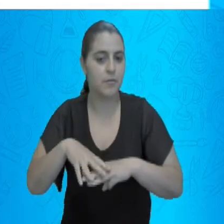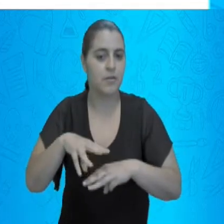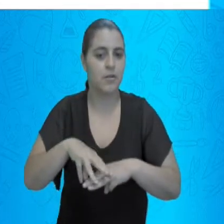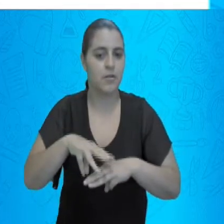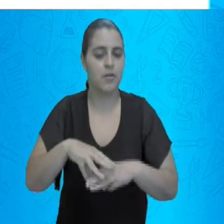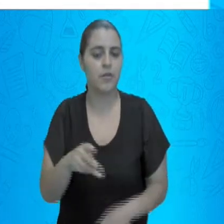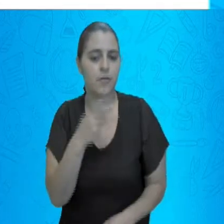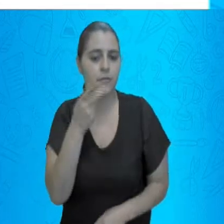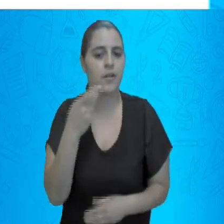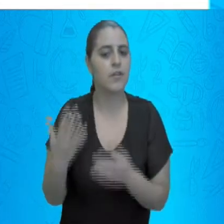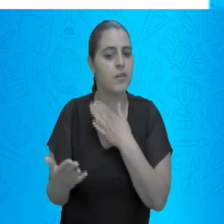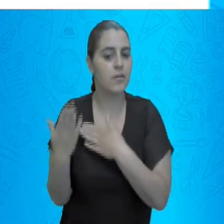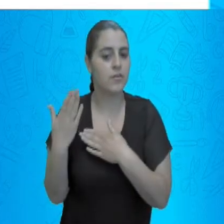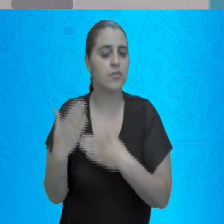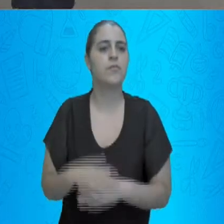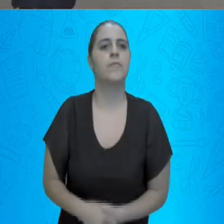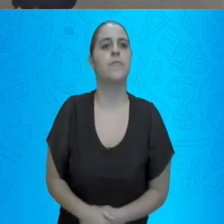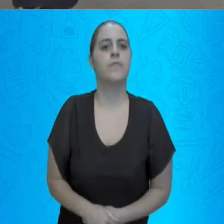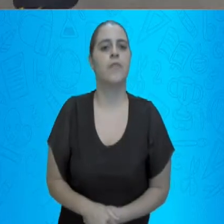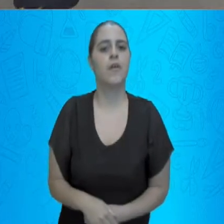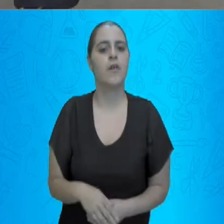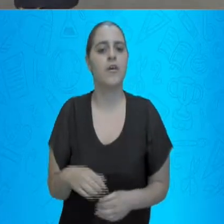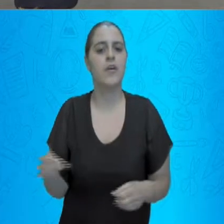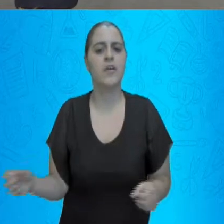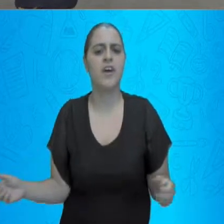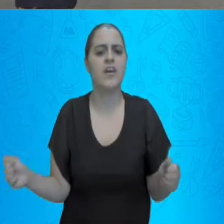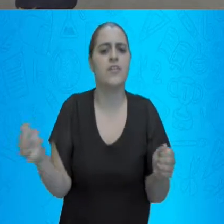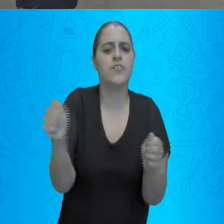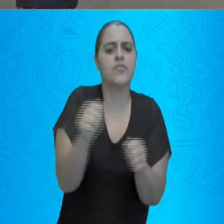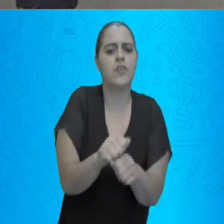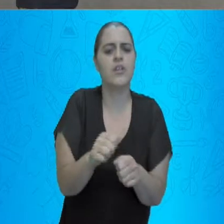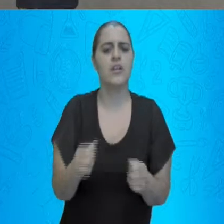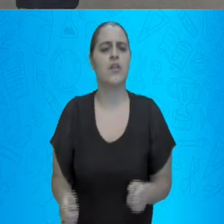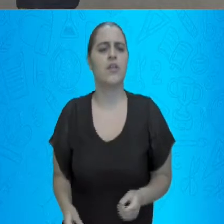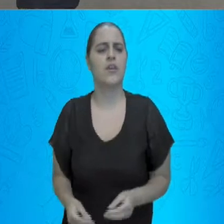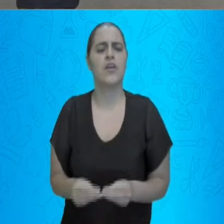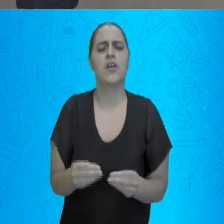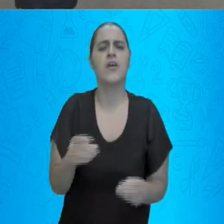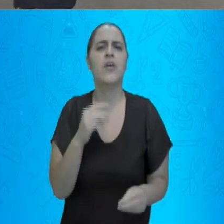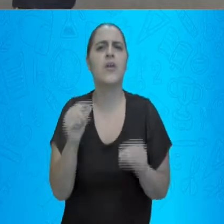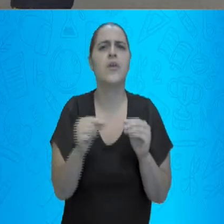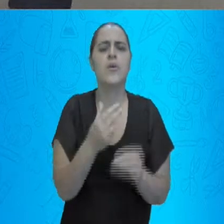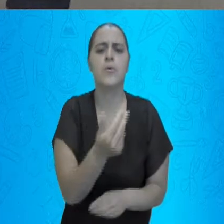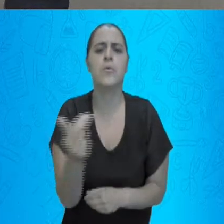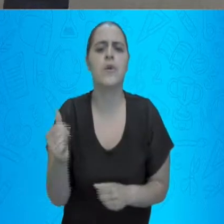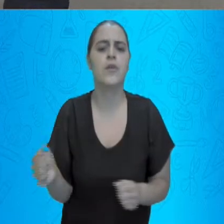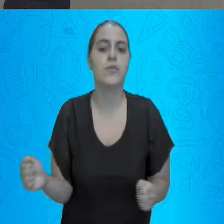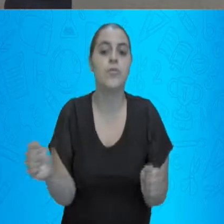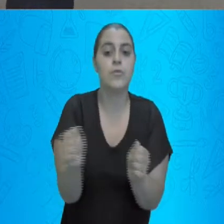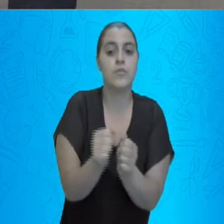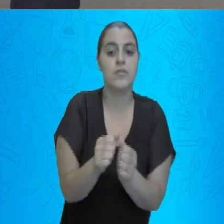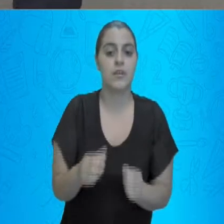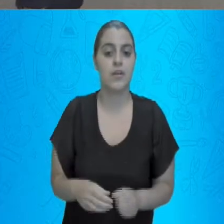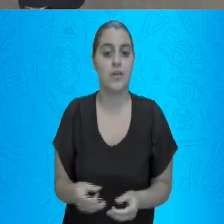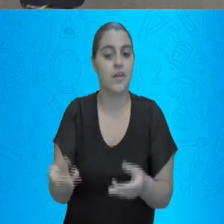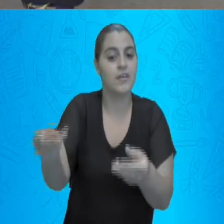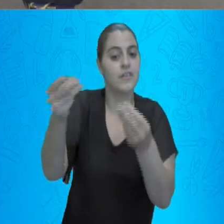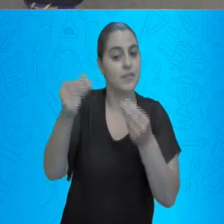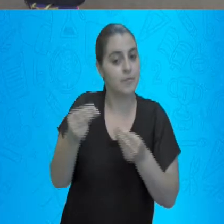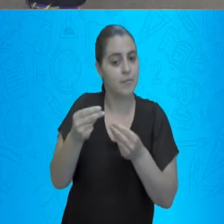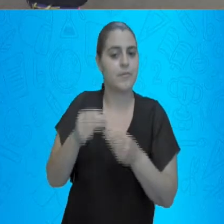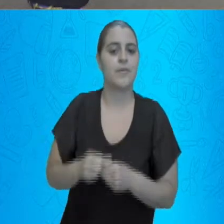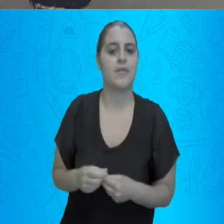como eu já falei para vocês. E adicionar é o mesmo que juntar, receber,